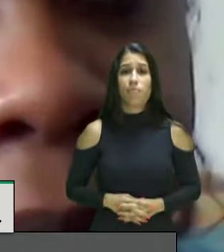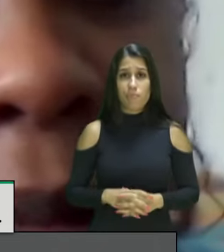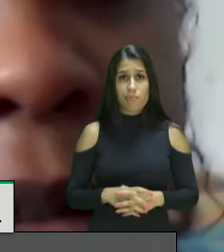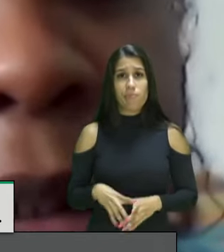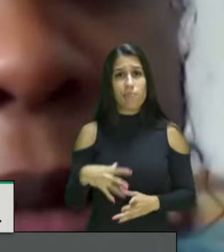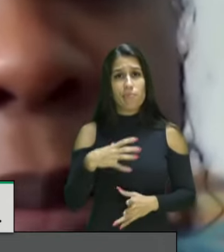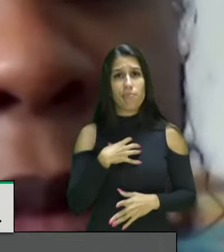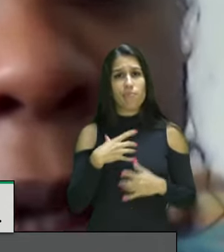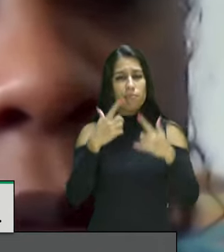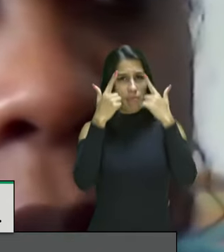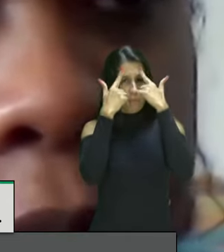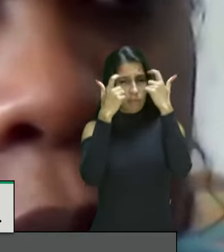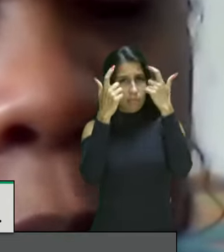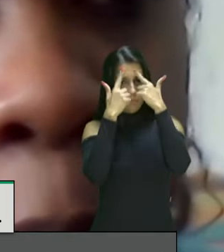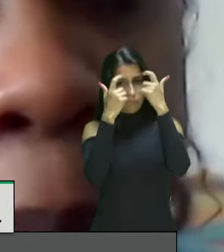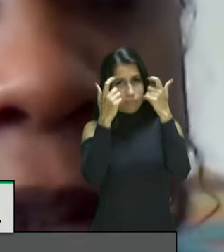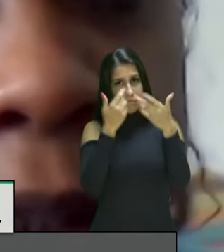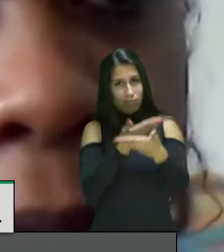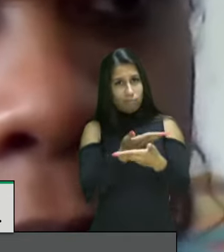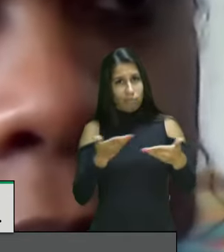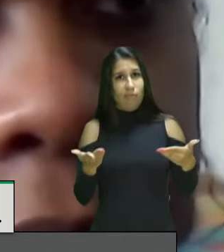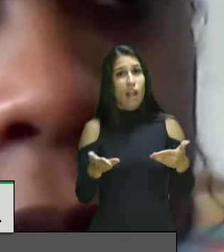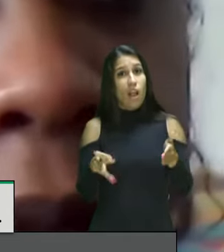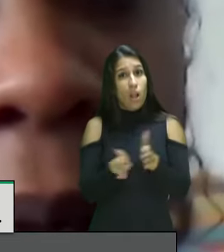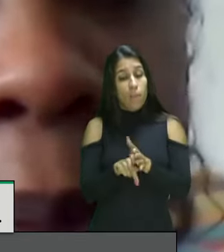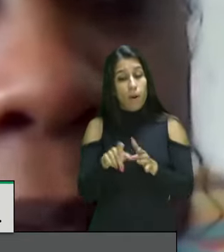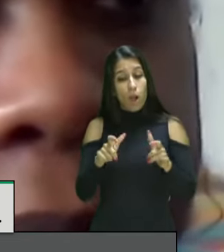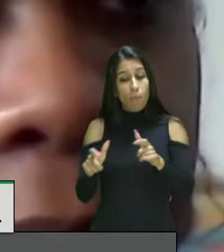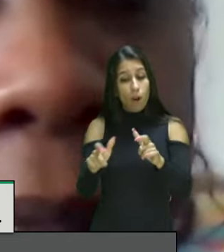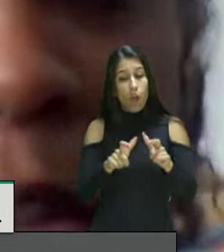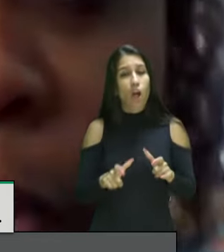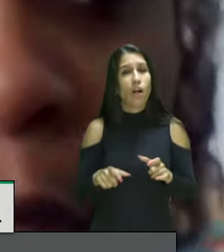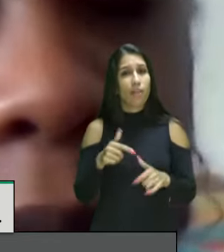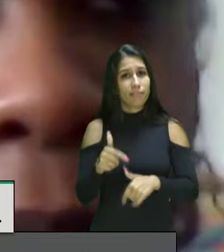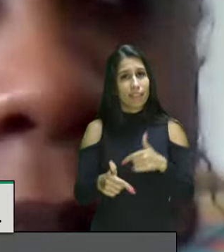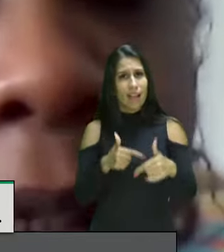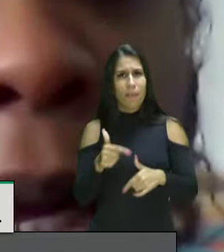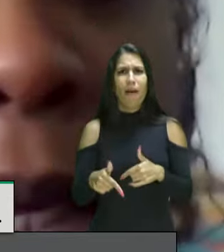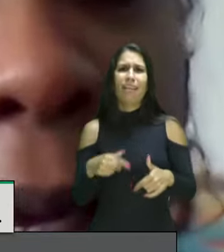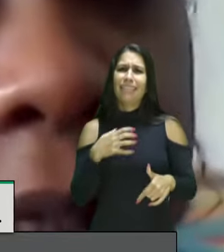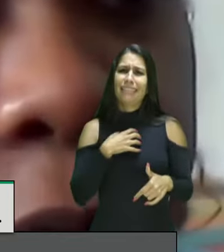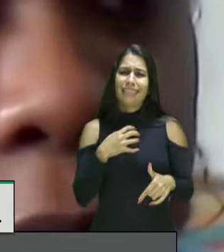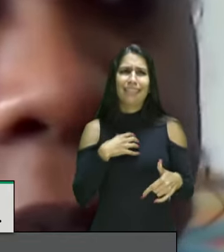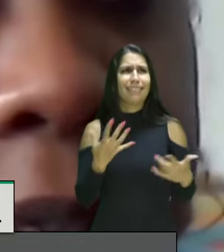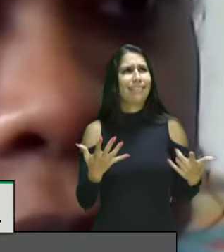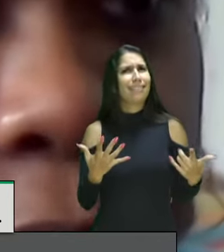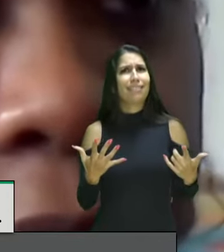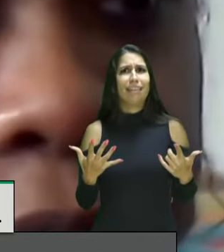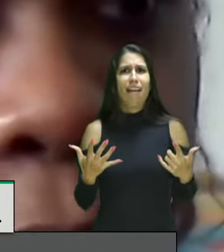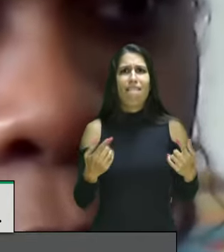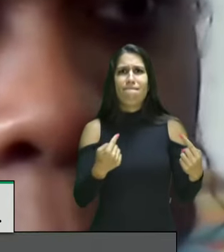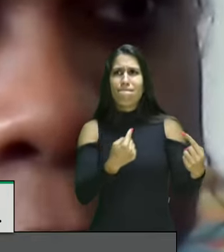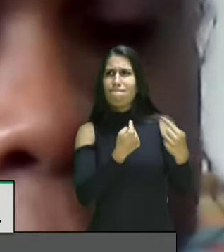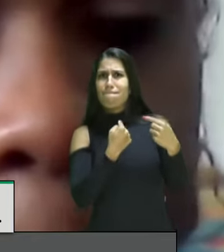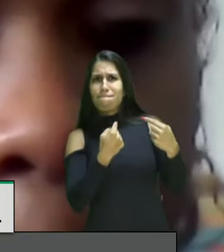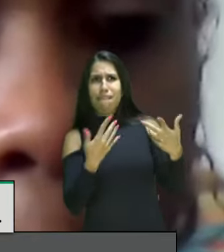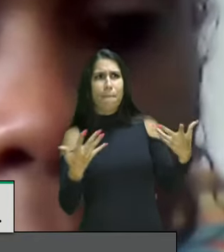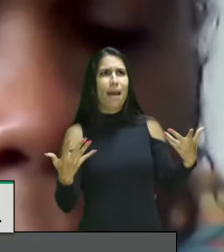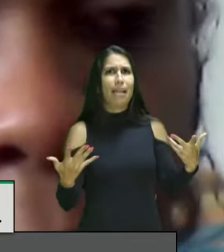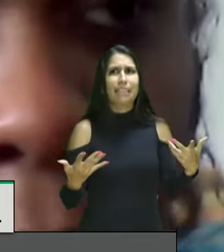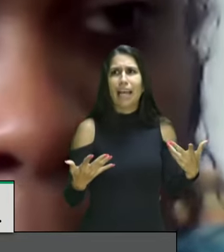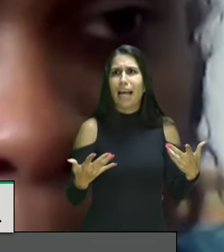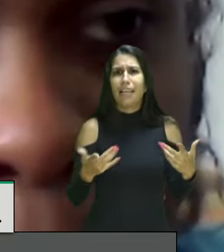violentadas dentro das suas próprias terras ameaçadas violentadas e essa violência é de várias formas